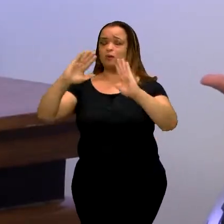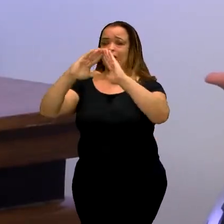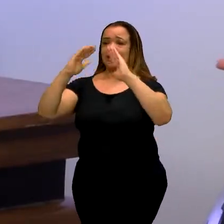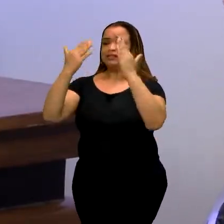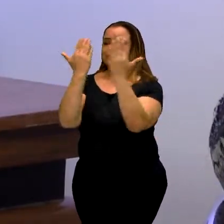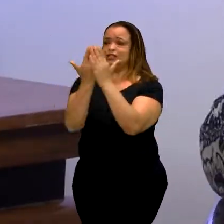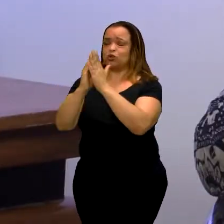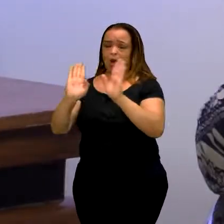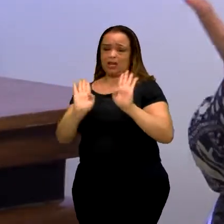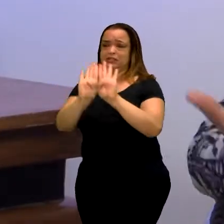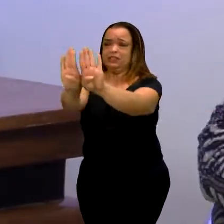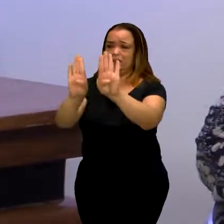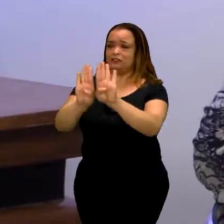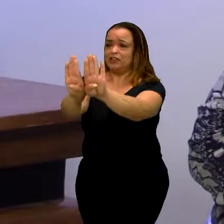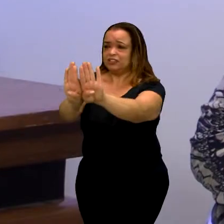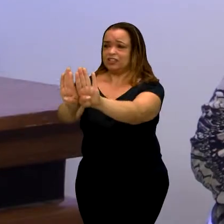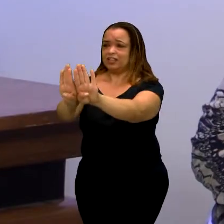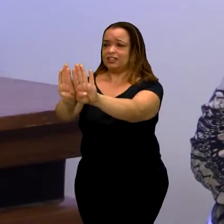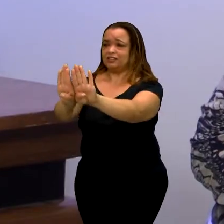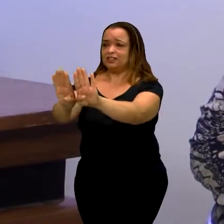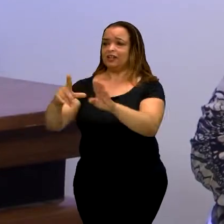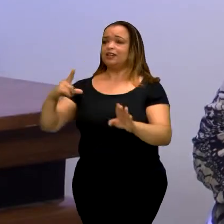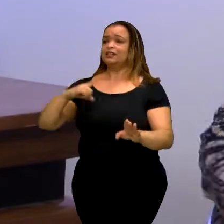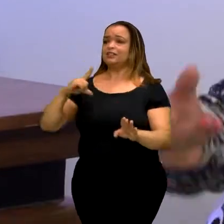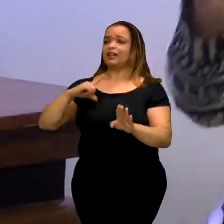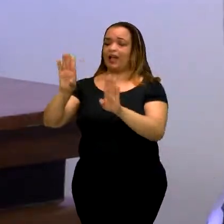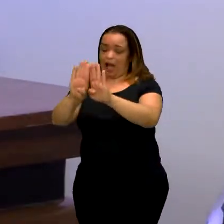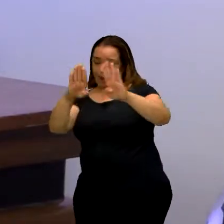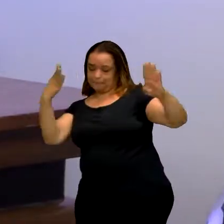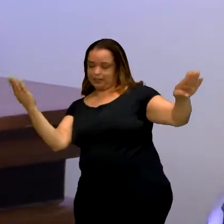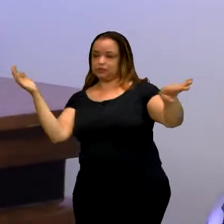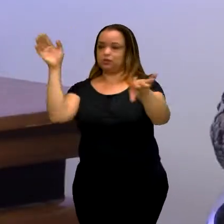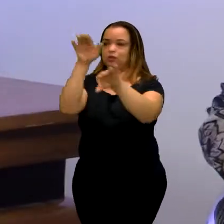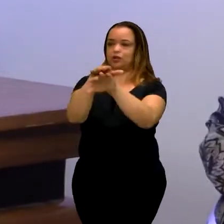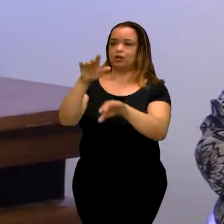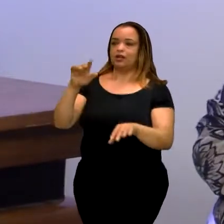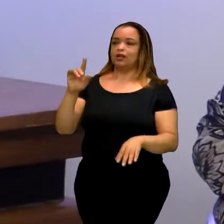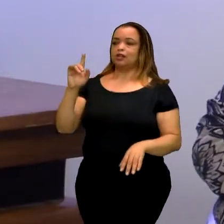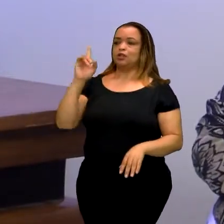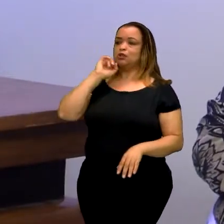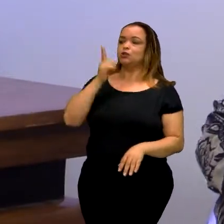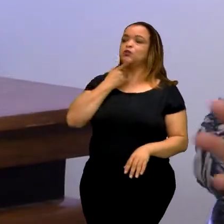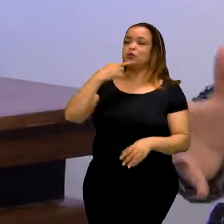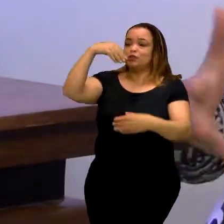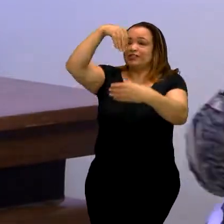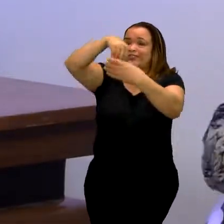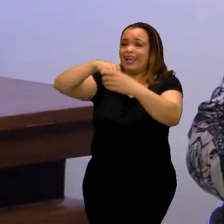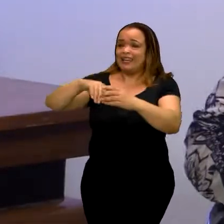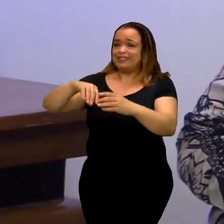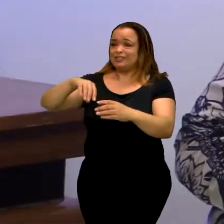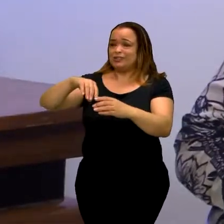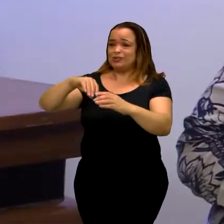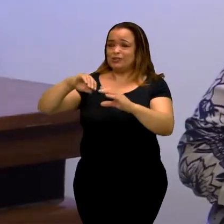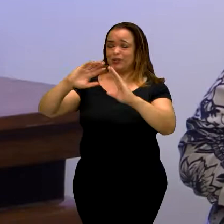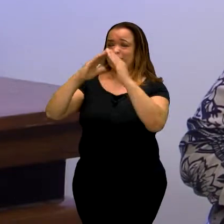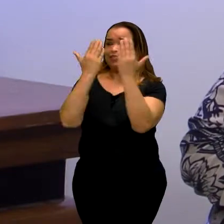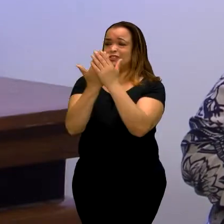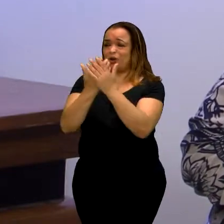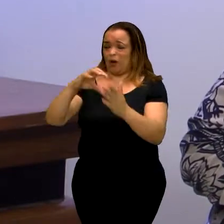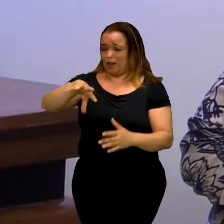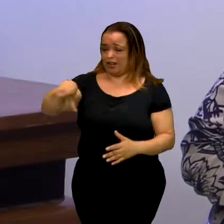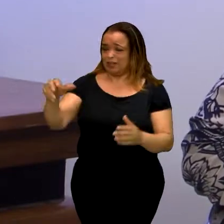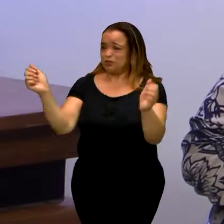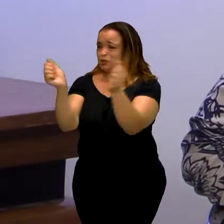de surdos estão abrindo a questão de inclusão. Criança surda dentro de uma sala de aula regular, juntamente com as outras